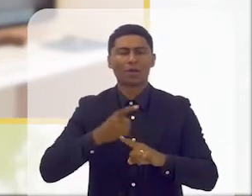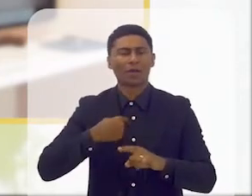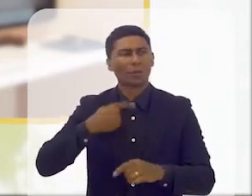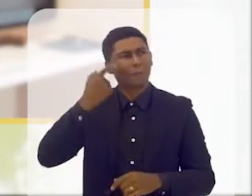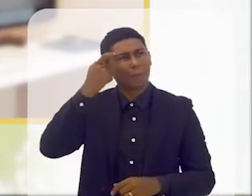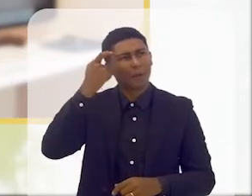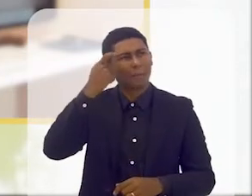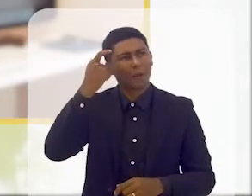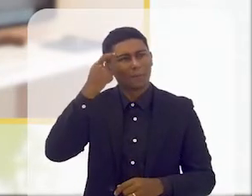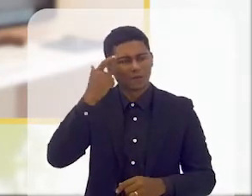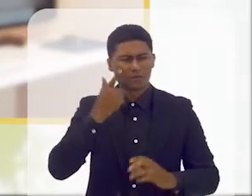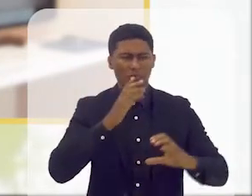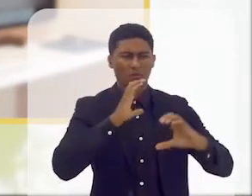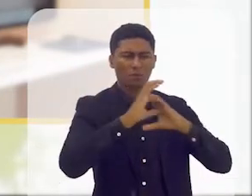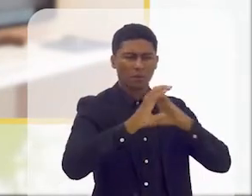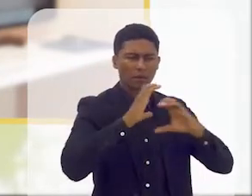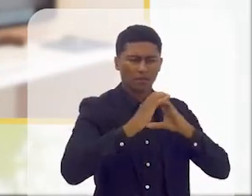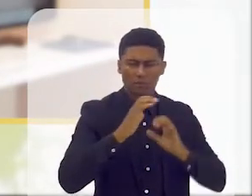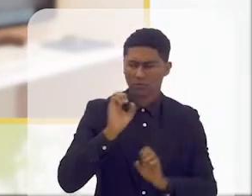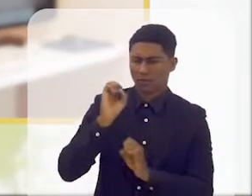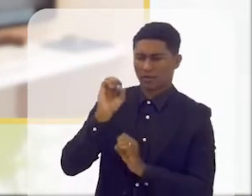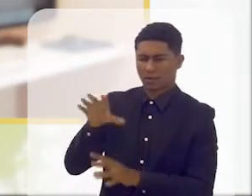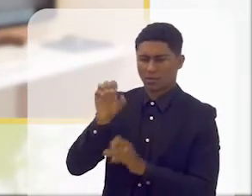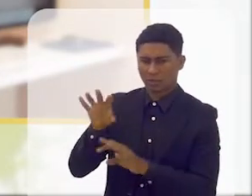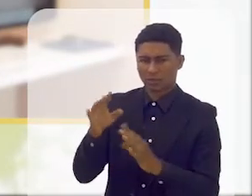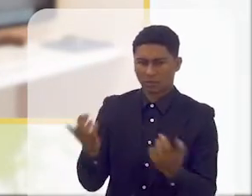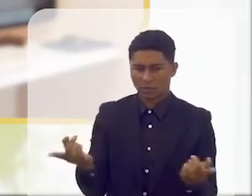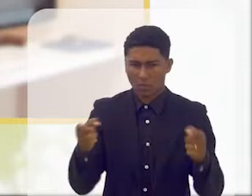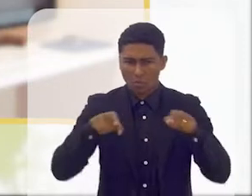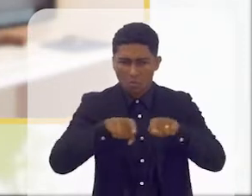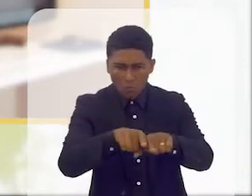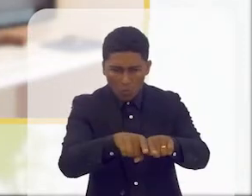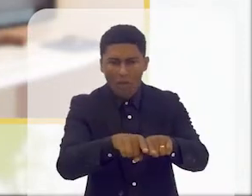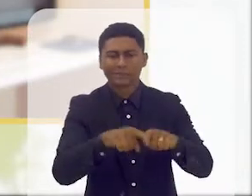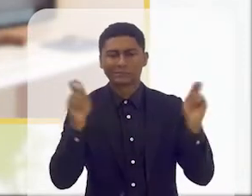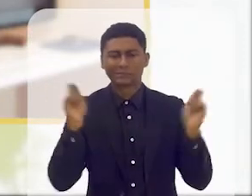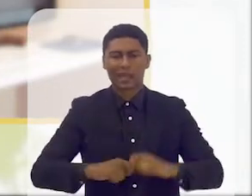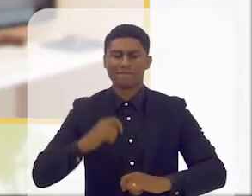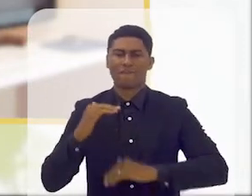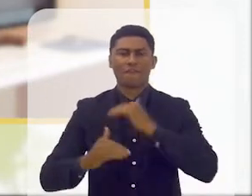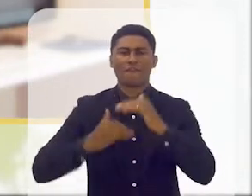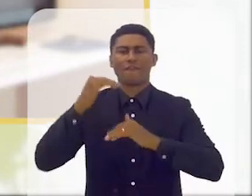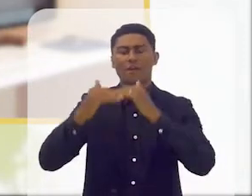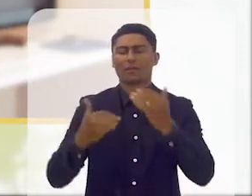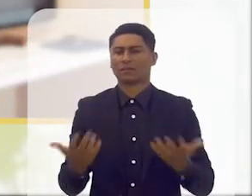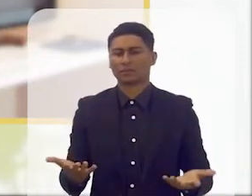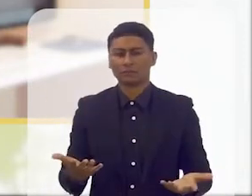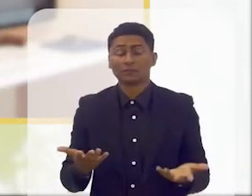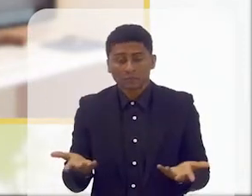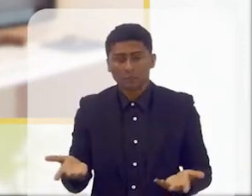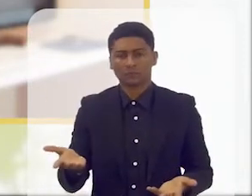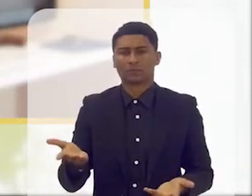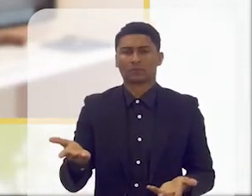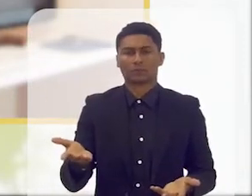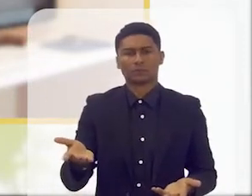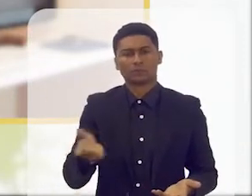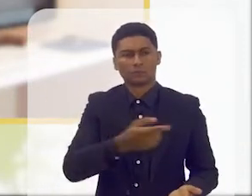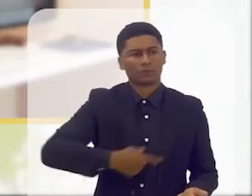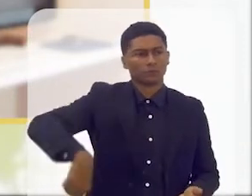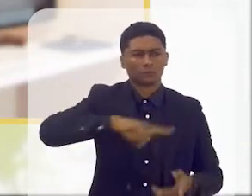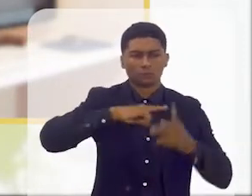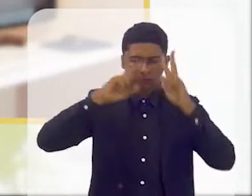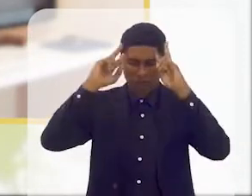comunicação juntas é que fazem realmente a gente evoluir. O homo sapiens sapiens e o próprio homo